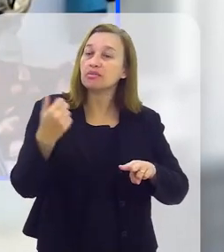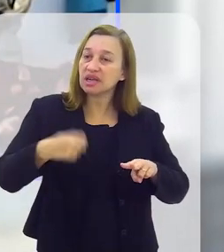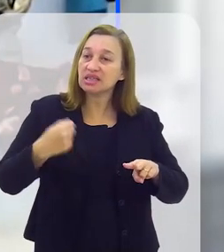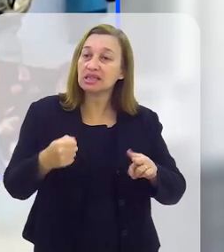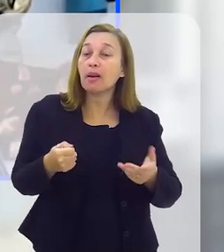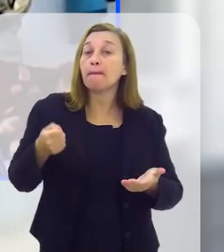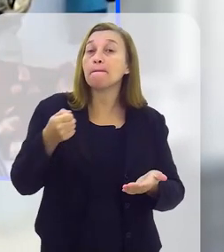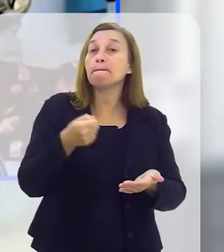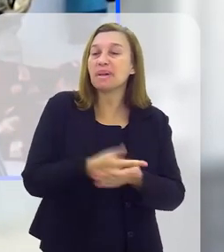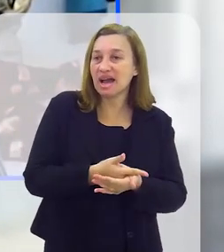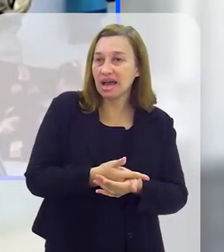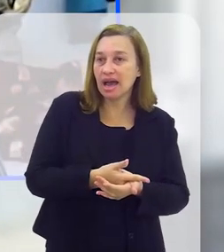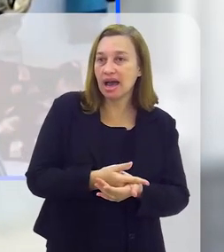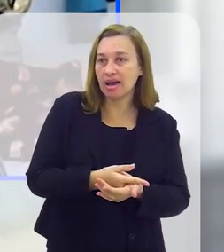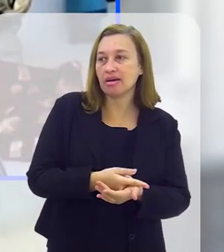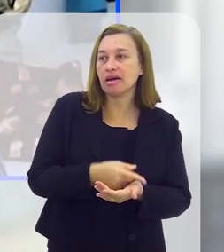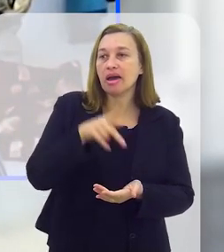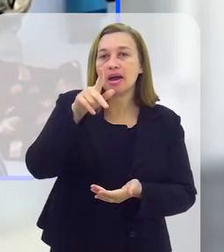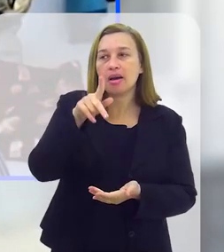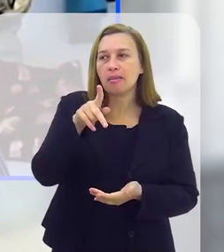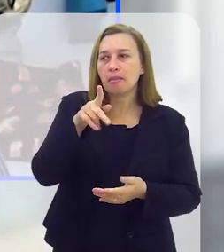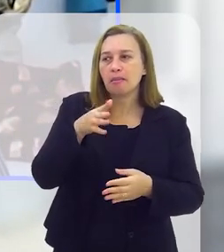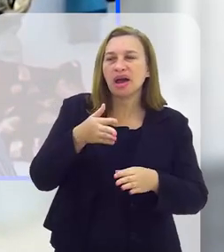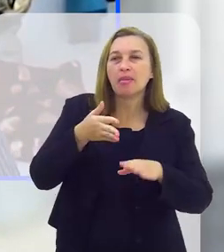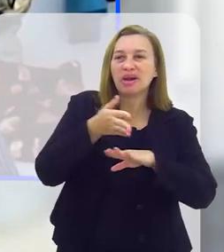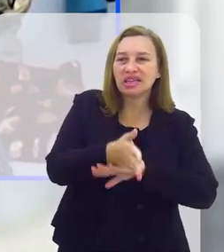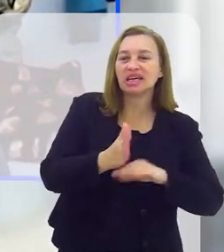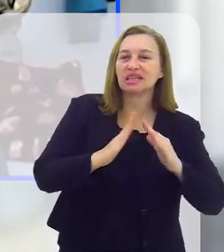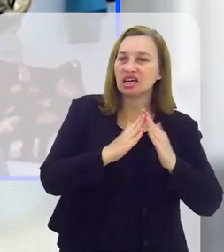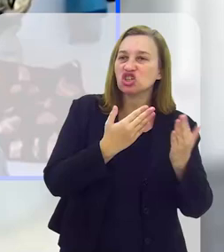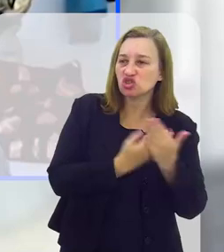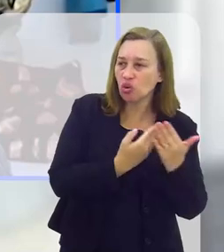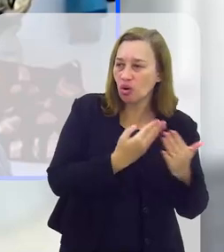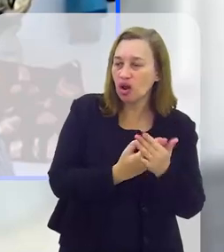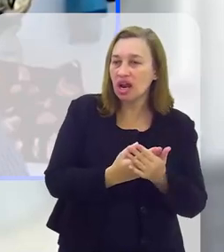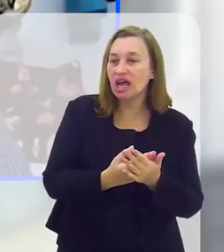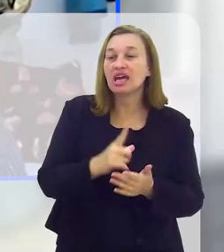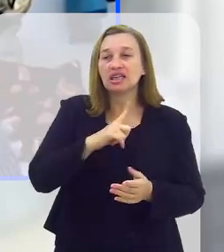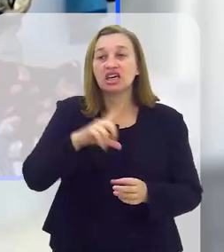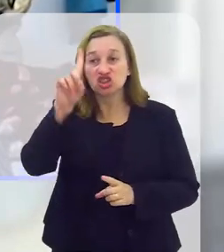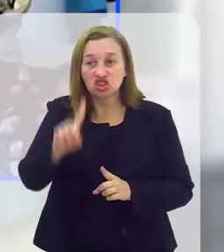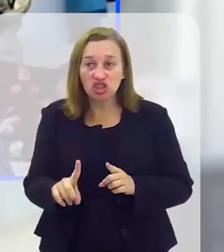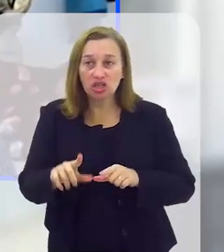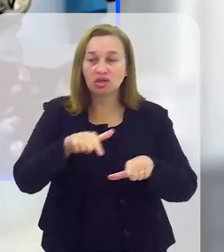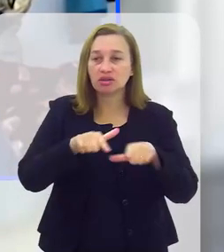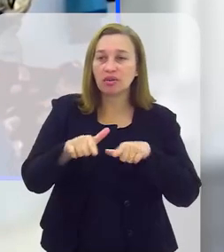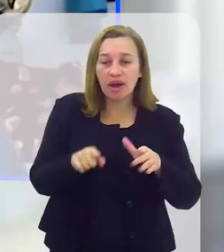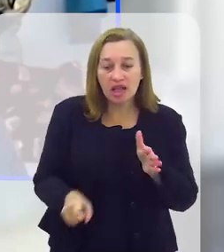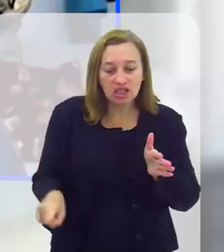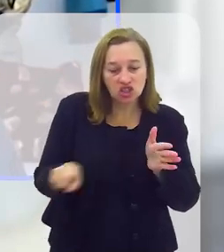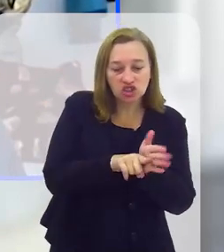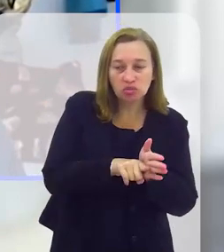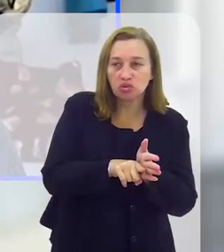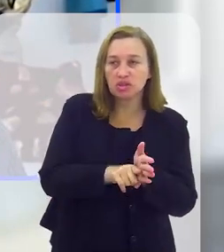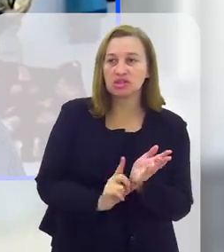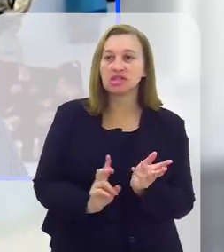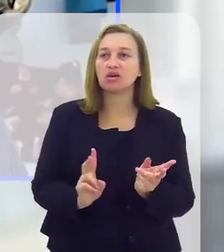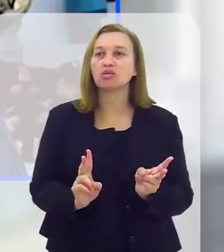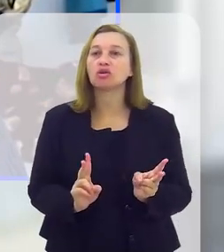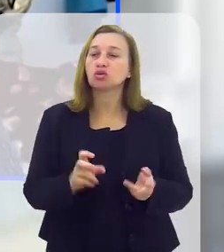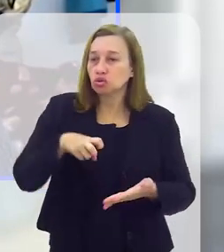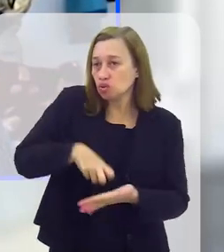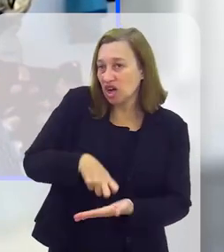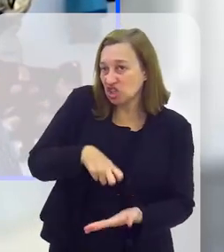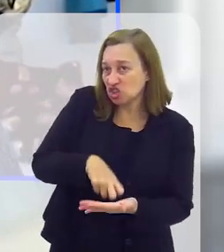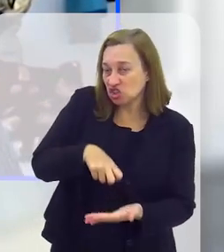pedágio para entrar na escola. O preso tem que pagar pedágio para poder ter o direito ao trabalho e à remissão